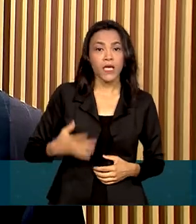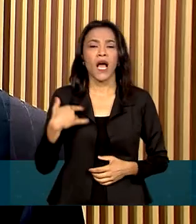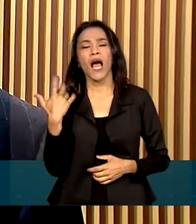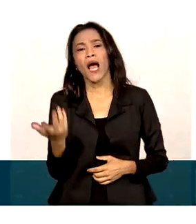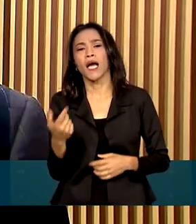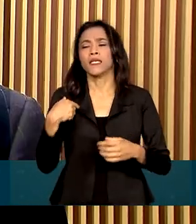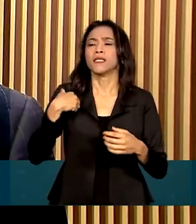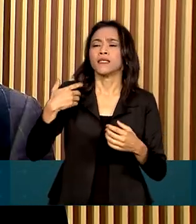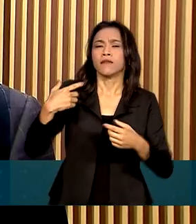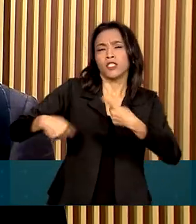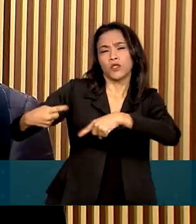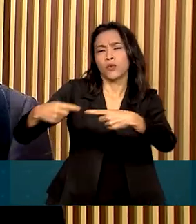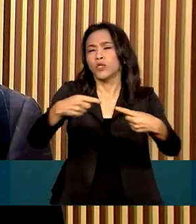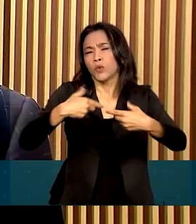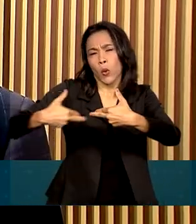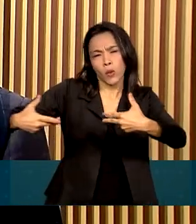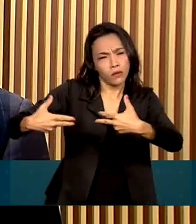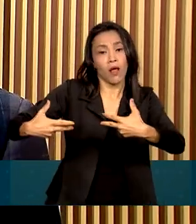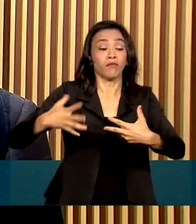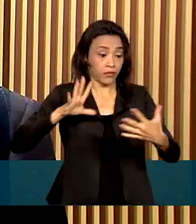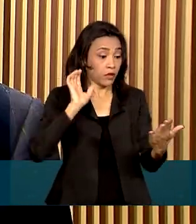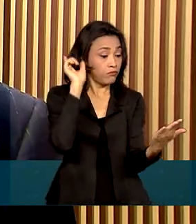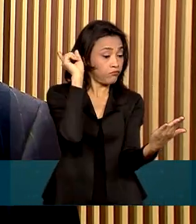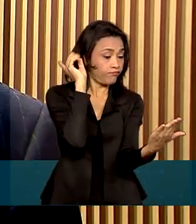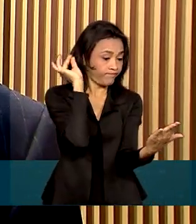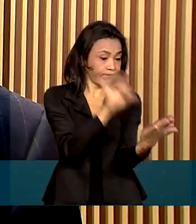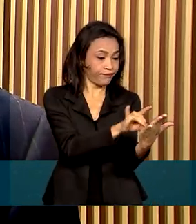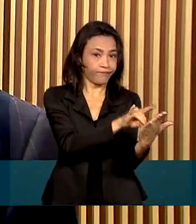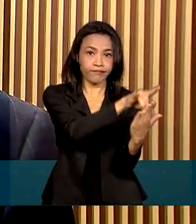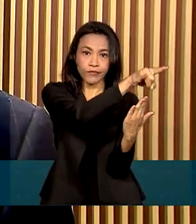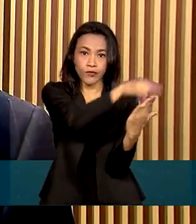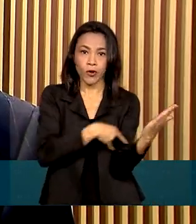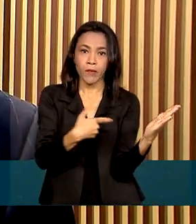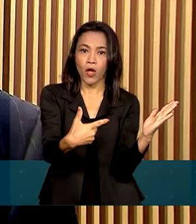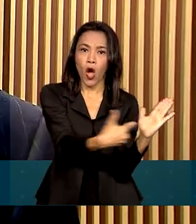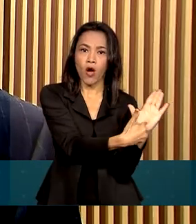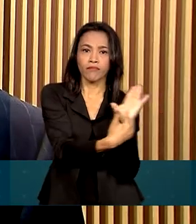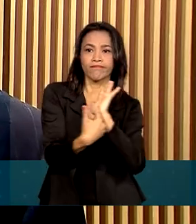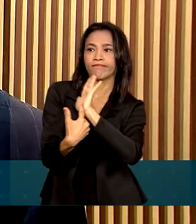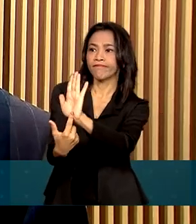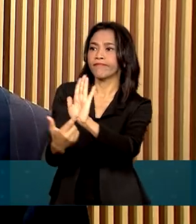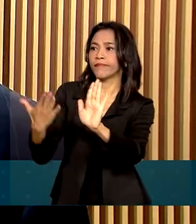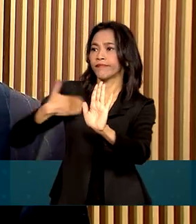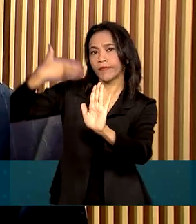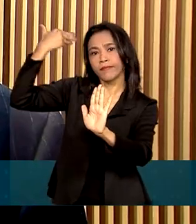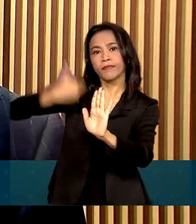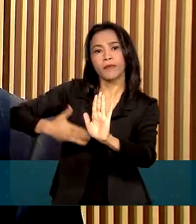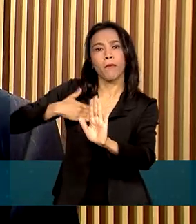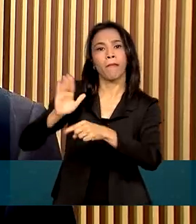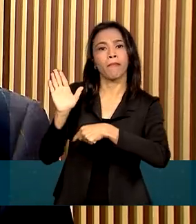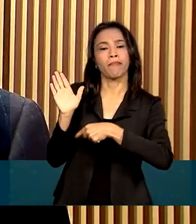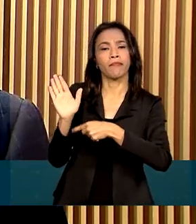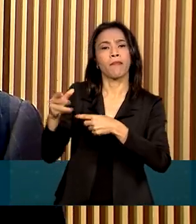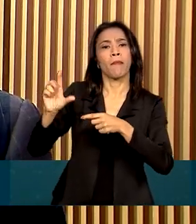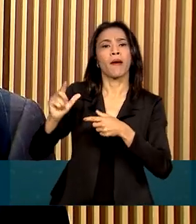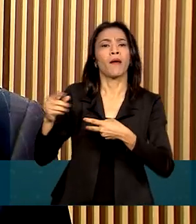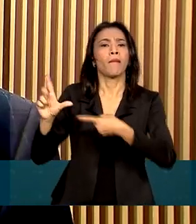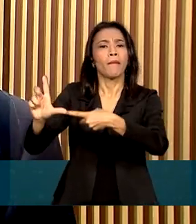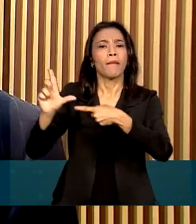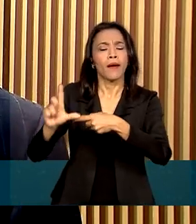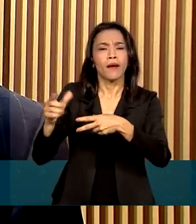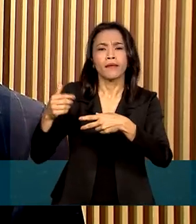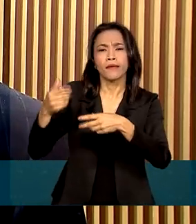mais essa condição. E ele pega esse documento e fala, olha, eu quero reivindicar, por exemplo, o meu passe livre. Ele apresenta aquilo lá.